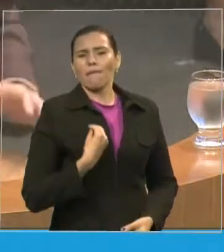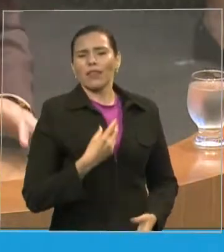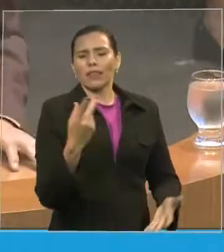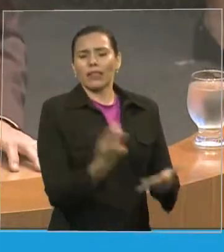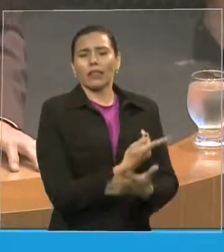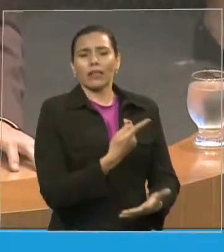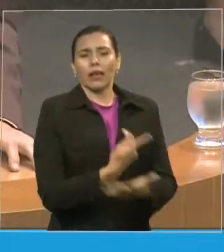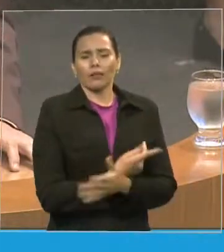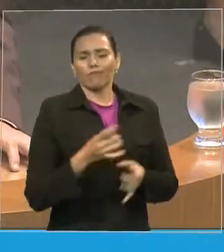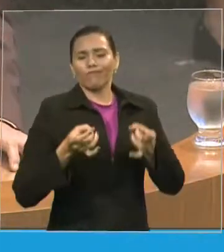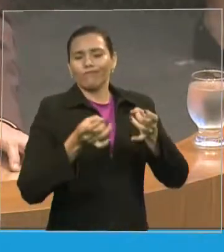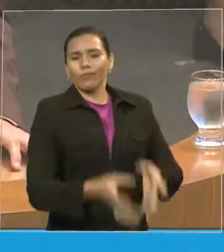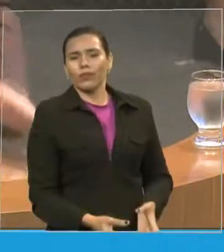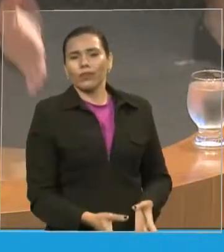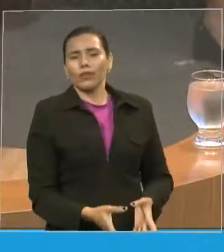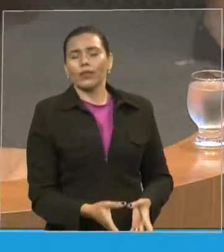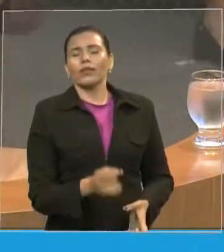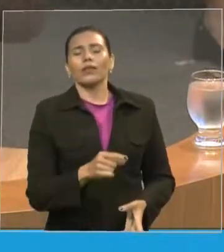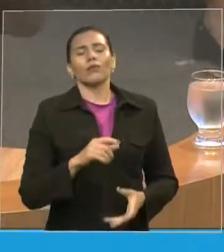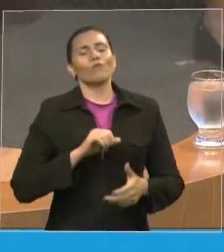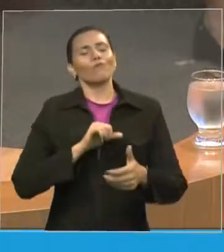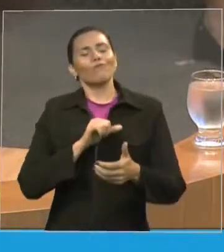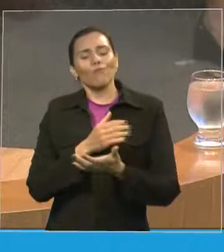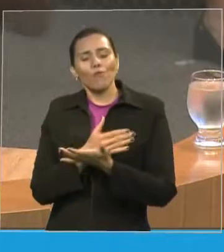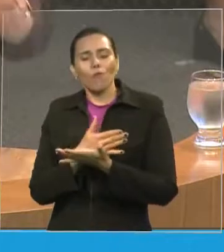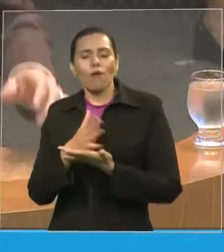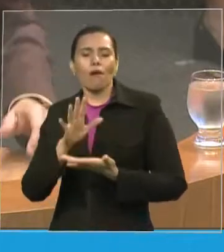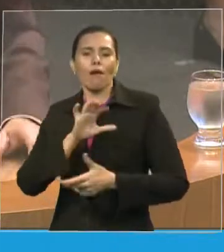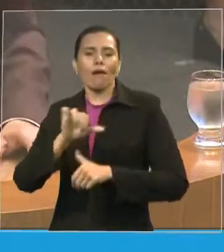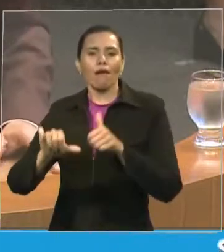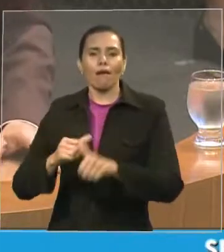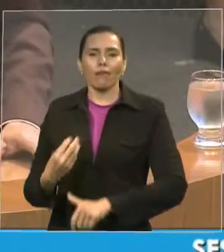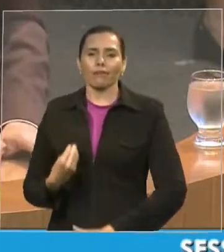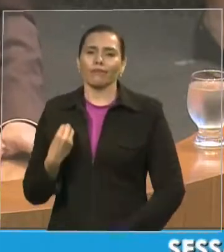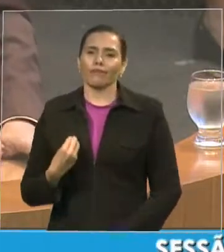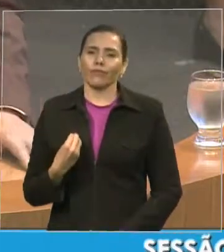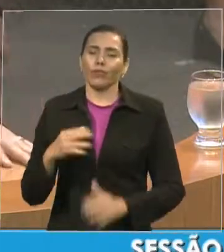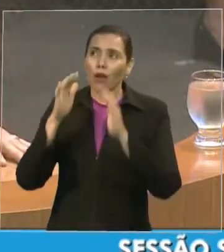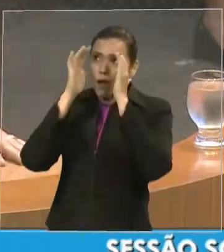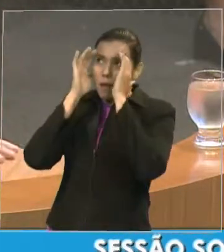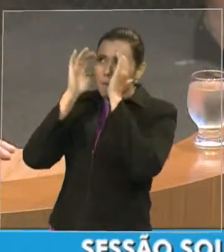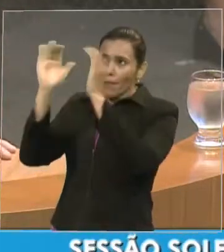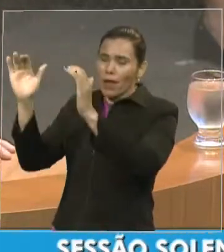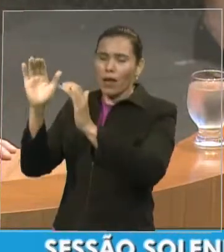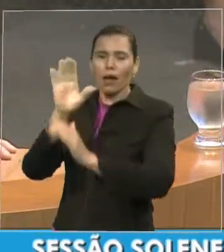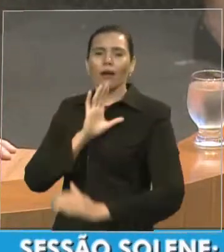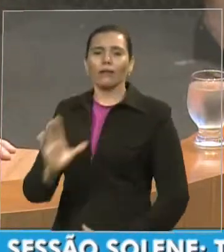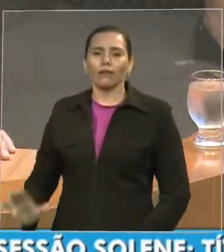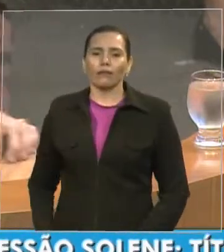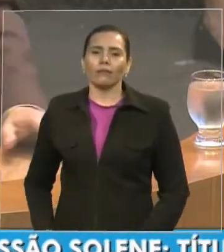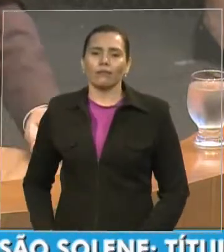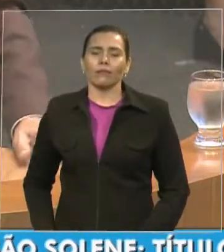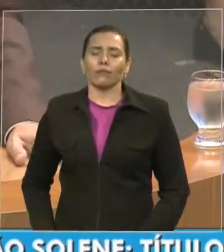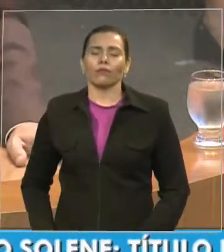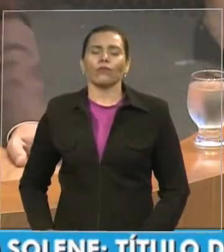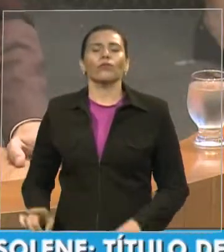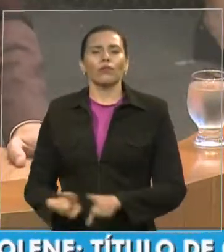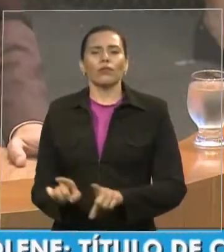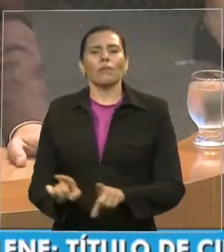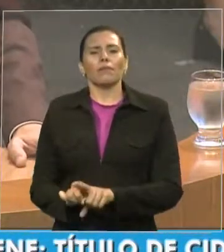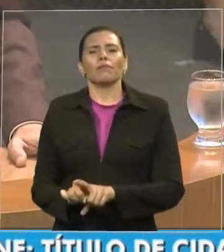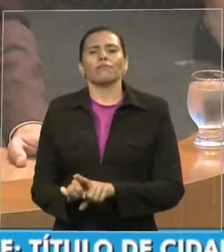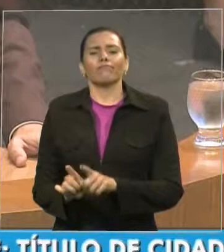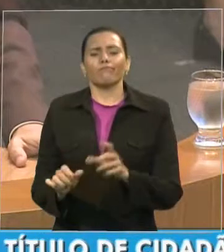e outras situações para seguirem a Cristo eu quero dizer que